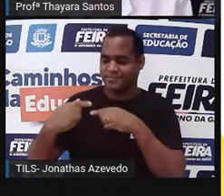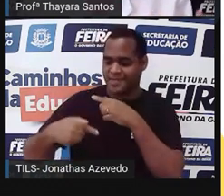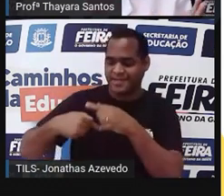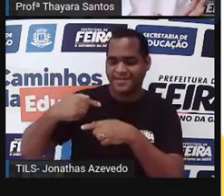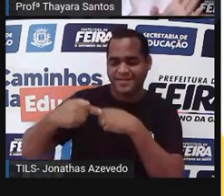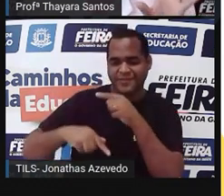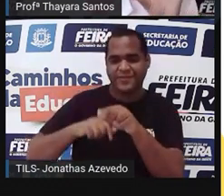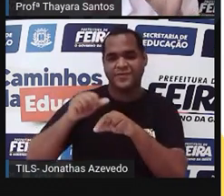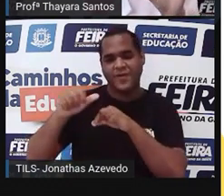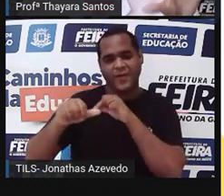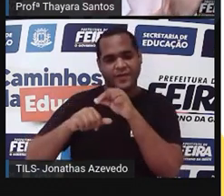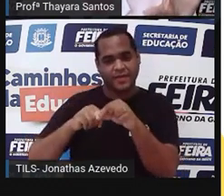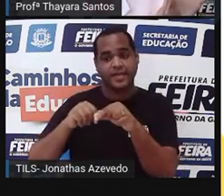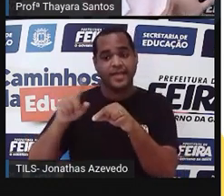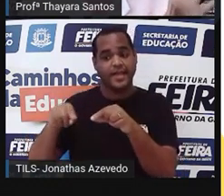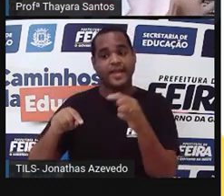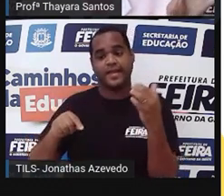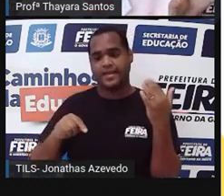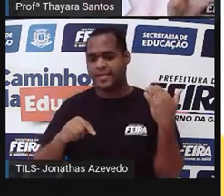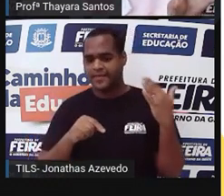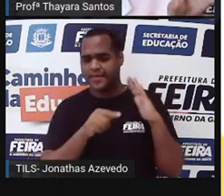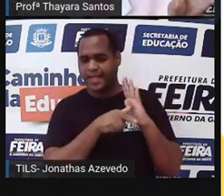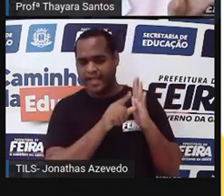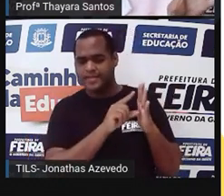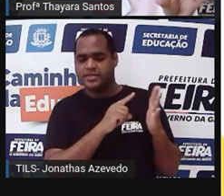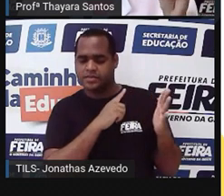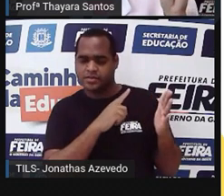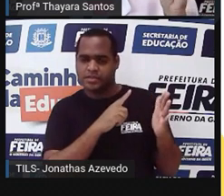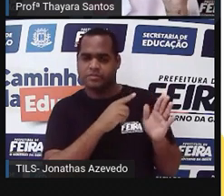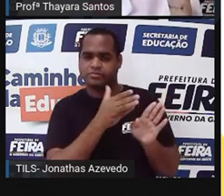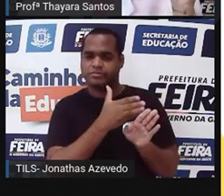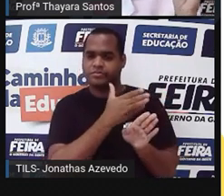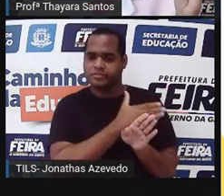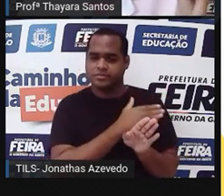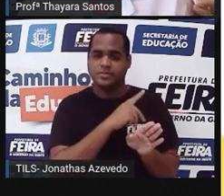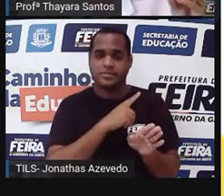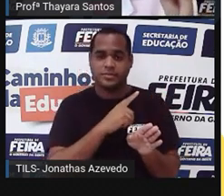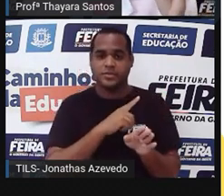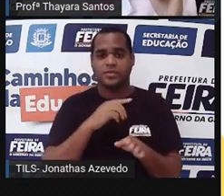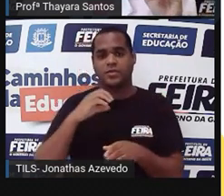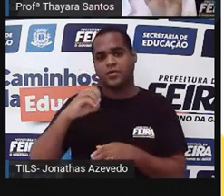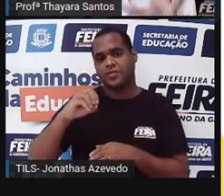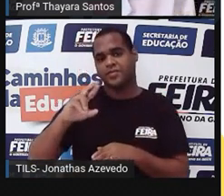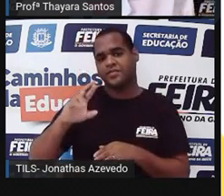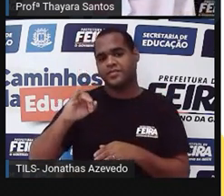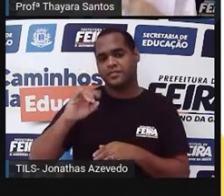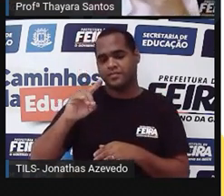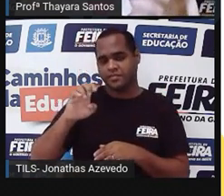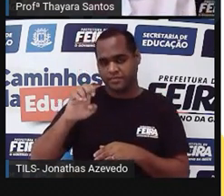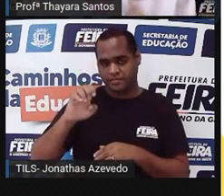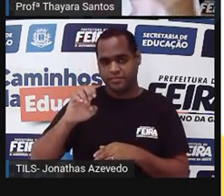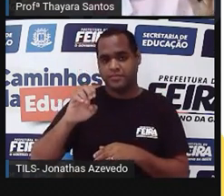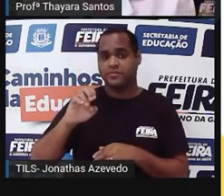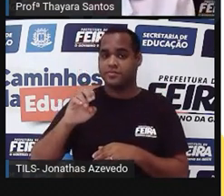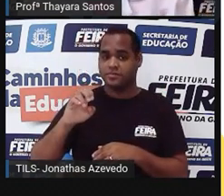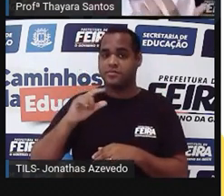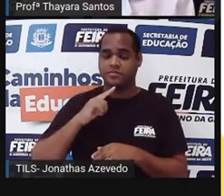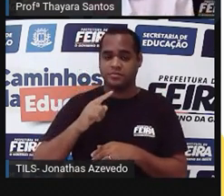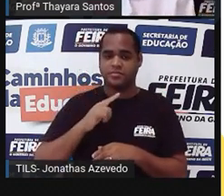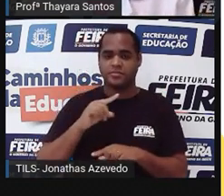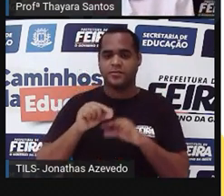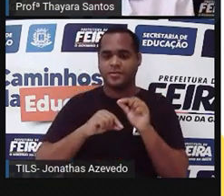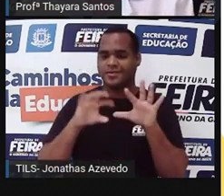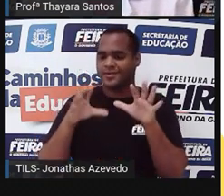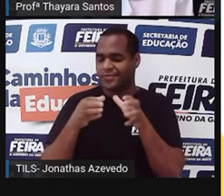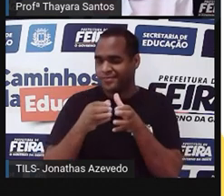Isso quer dizer que uma fase da vida, ela vai estar numa fase diploide, quer dizer que apresentando todo o conjunto